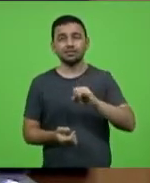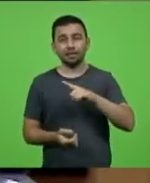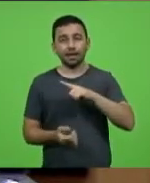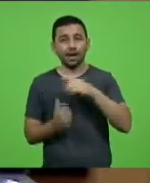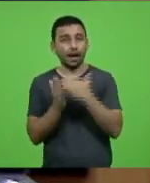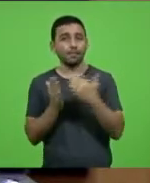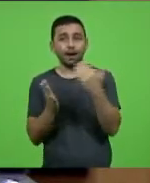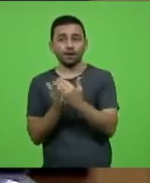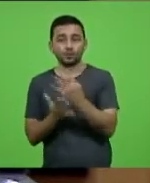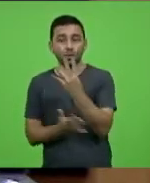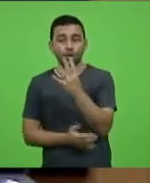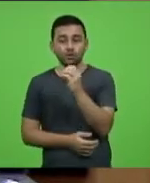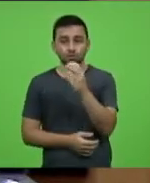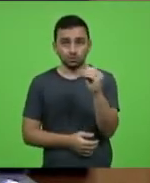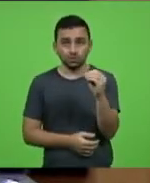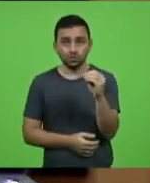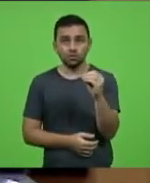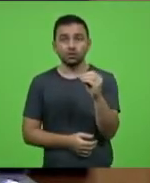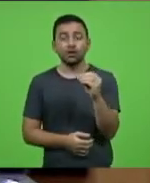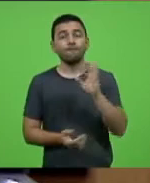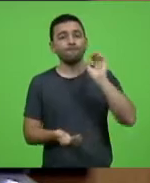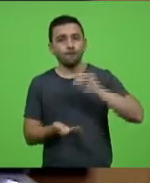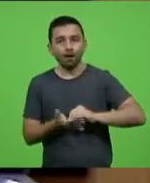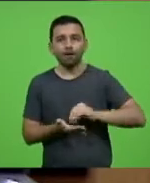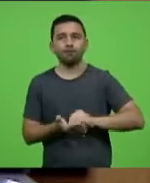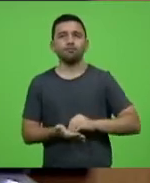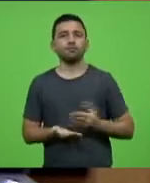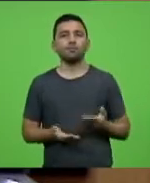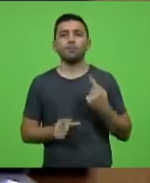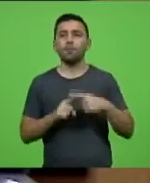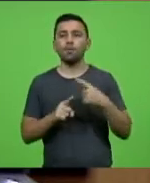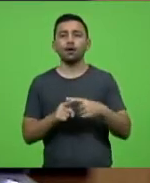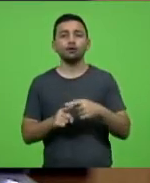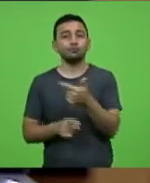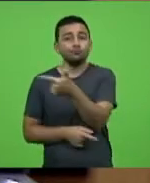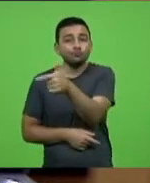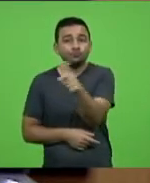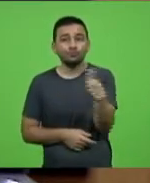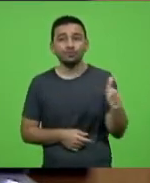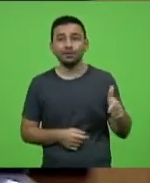ainda estava faltando, porque não temos